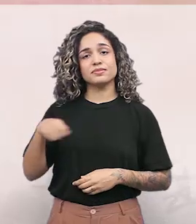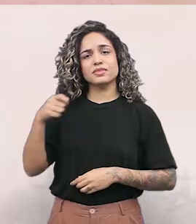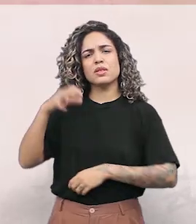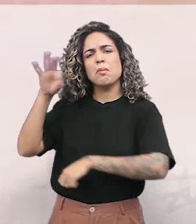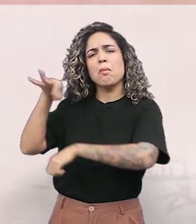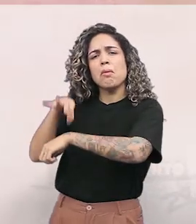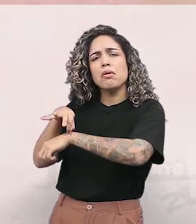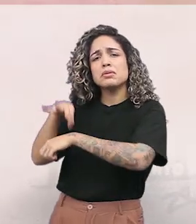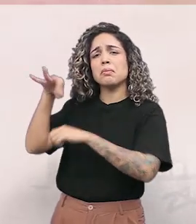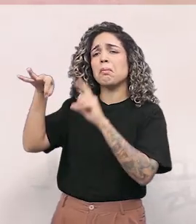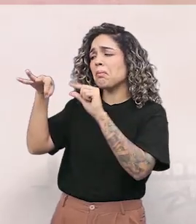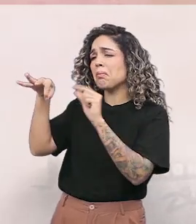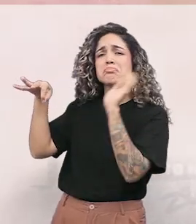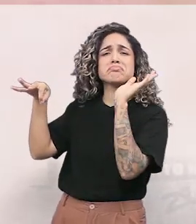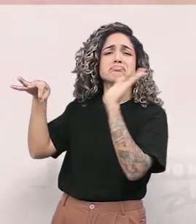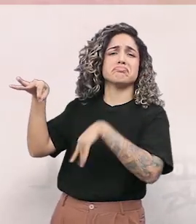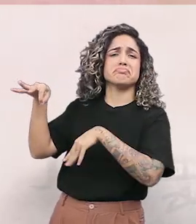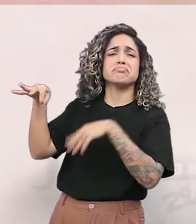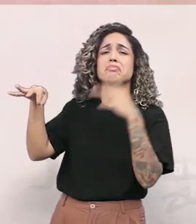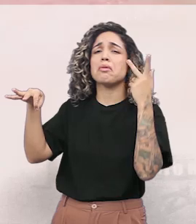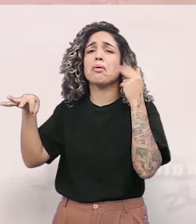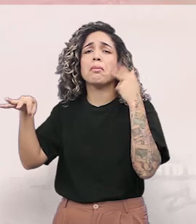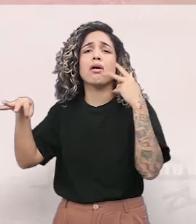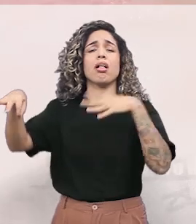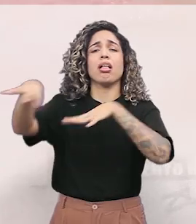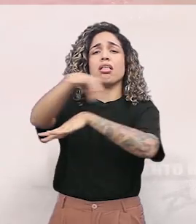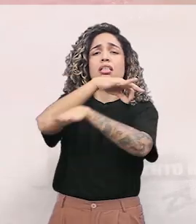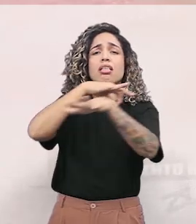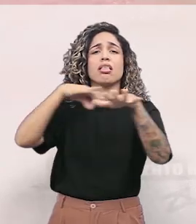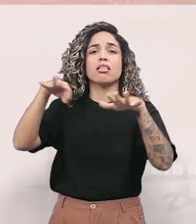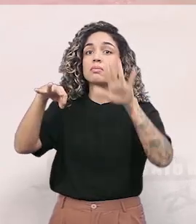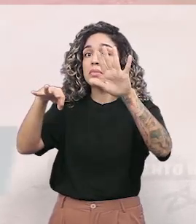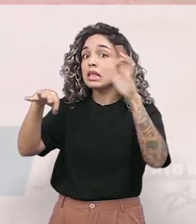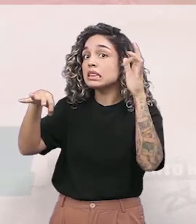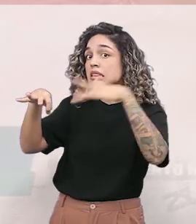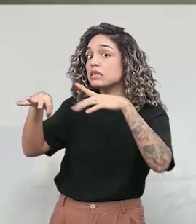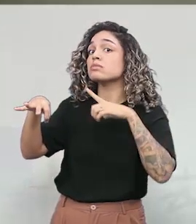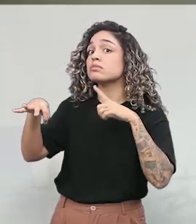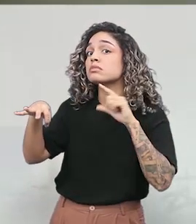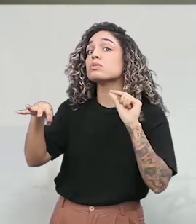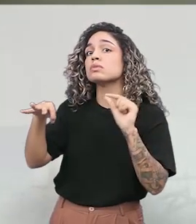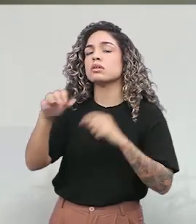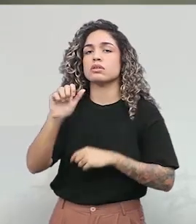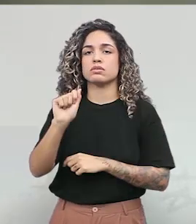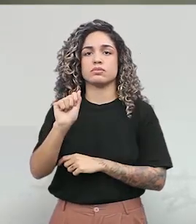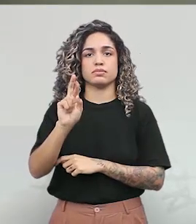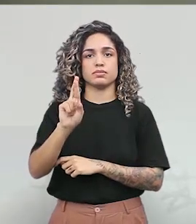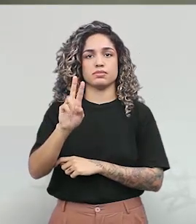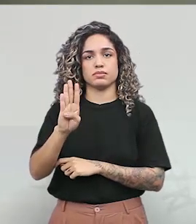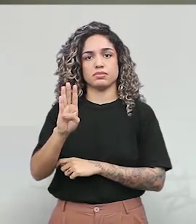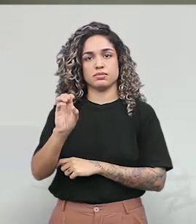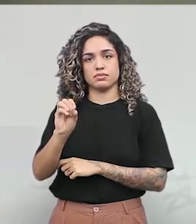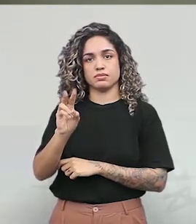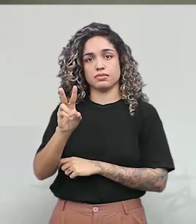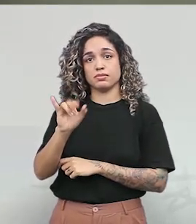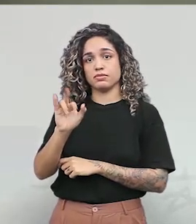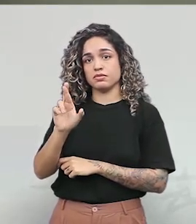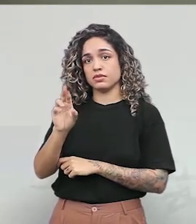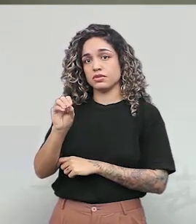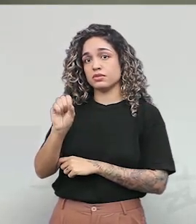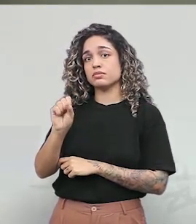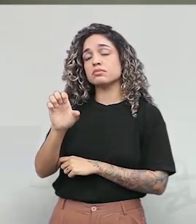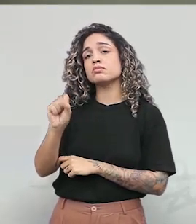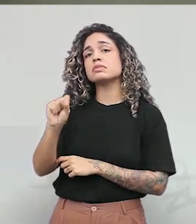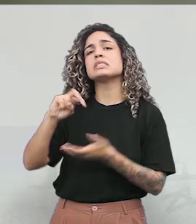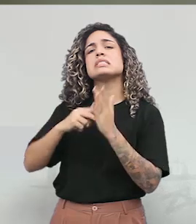Eles são pequenos e comodam muito e podem ser perigosos. Os mosquitos estão presentes em quase todo